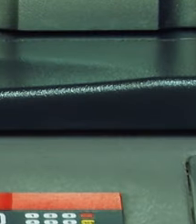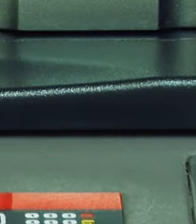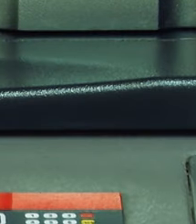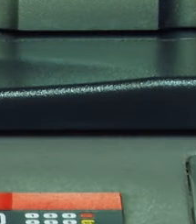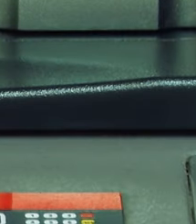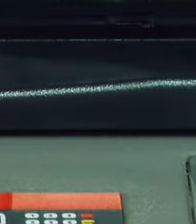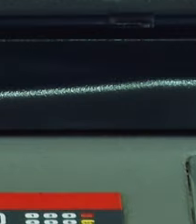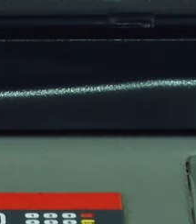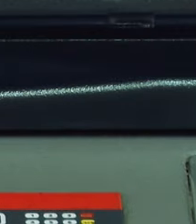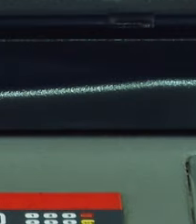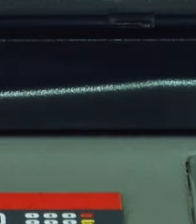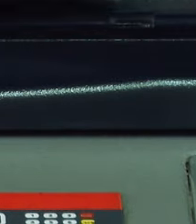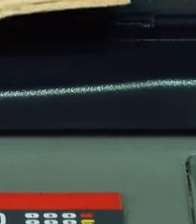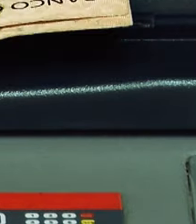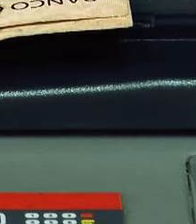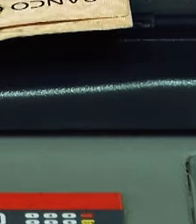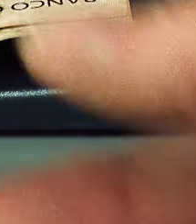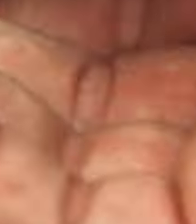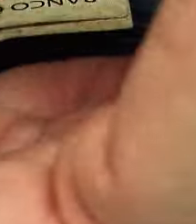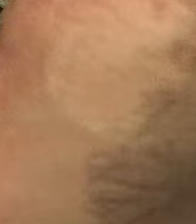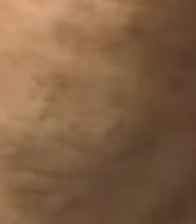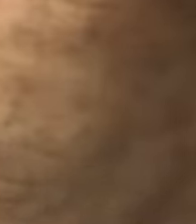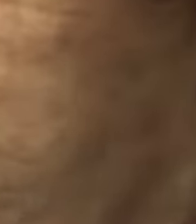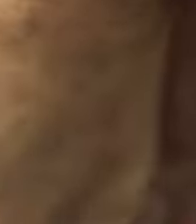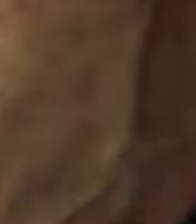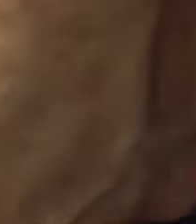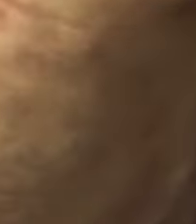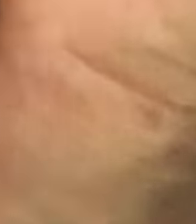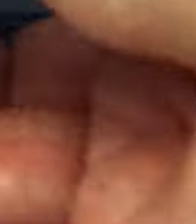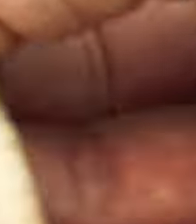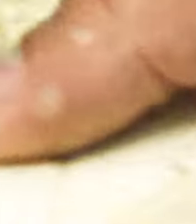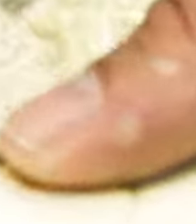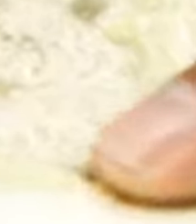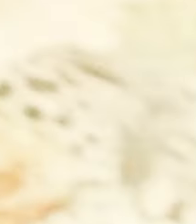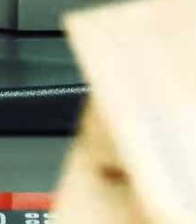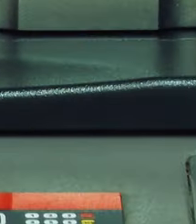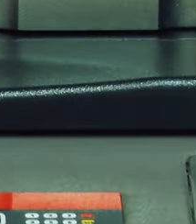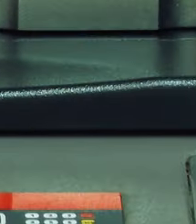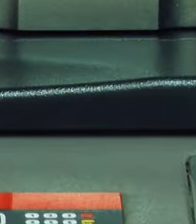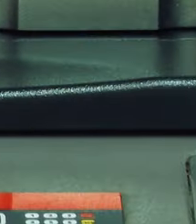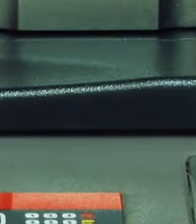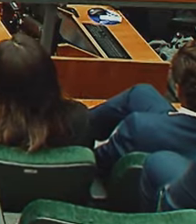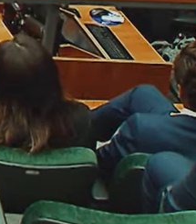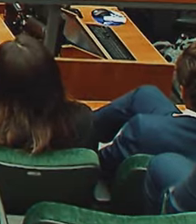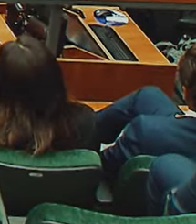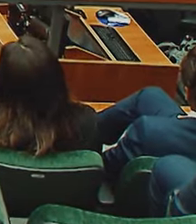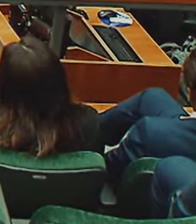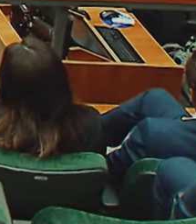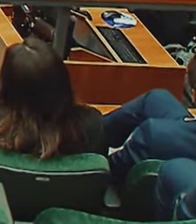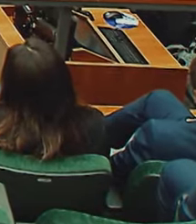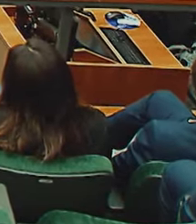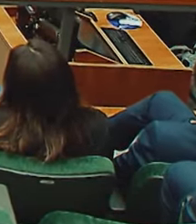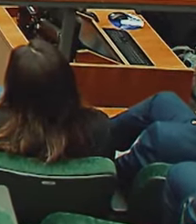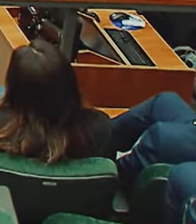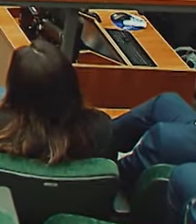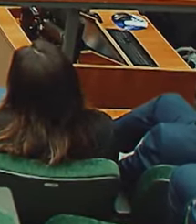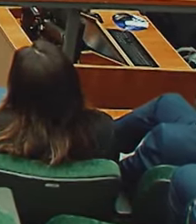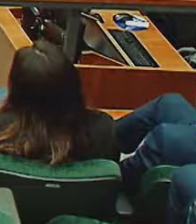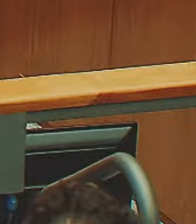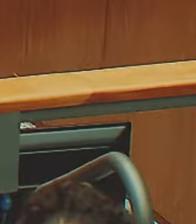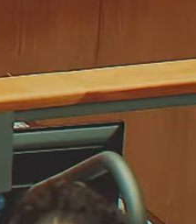empréstimos bancários comuns em conta corrente ainda que utilizada para recebimento de salário a segunda sessão